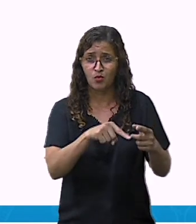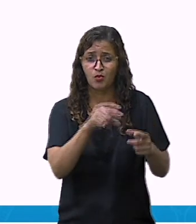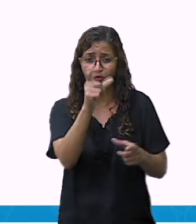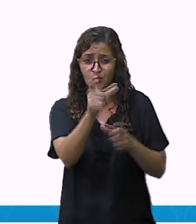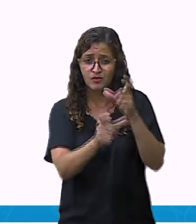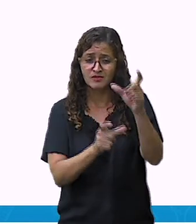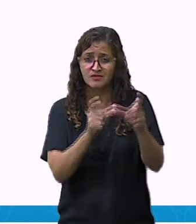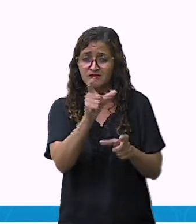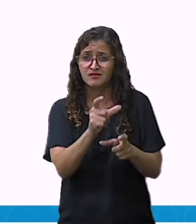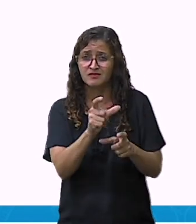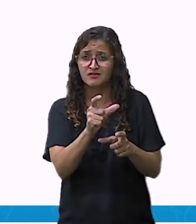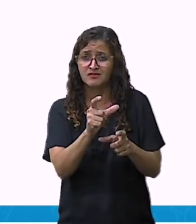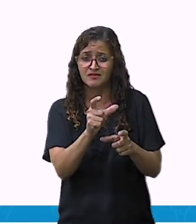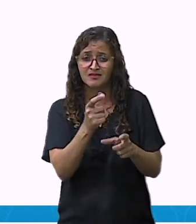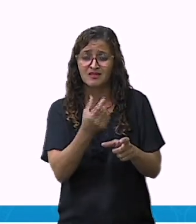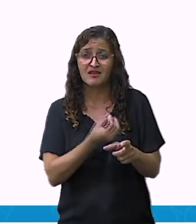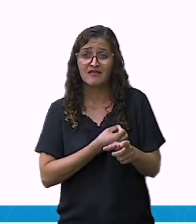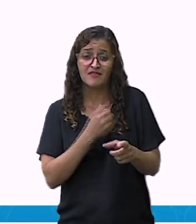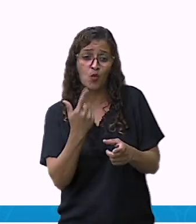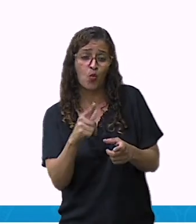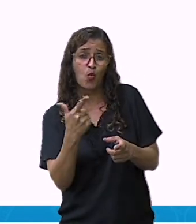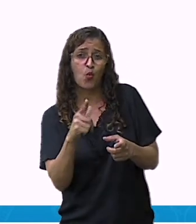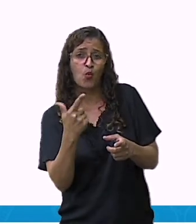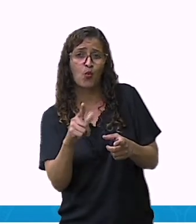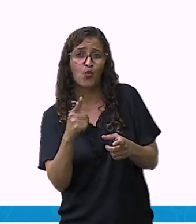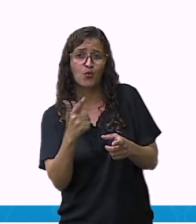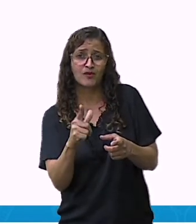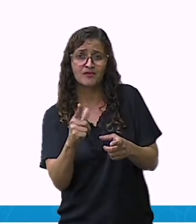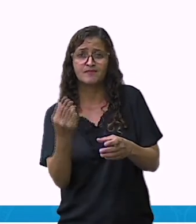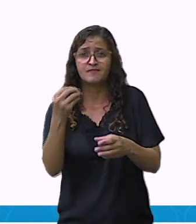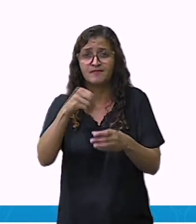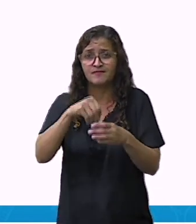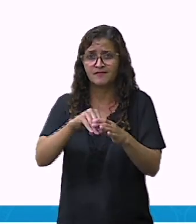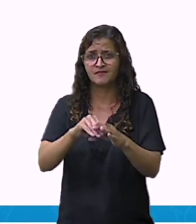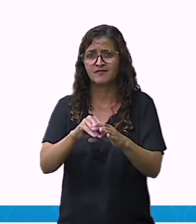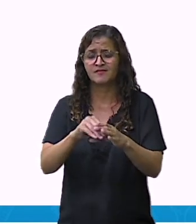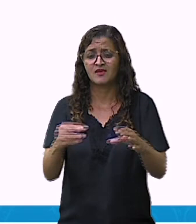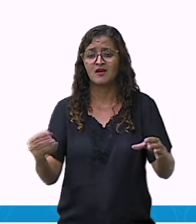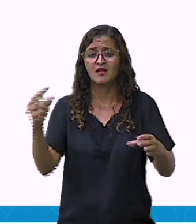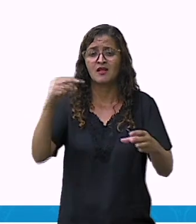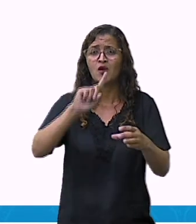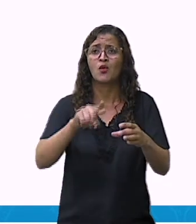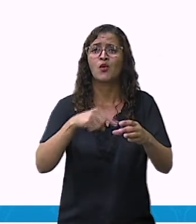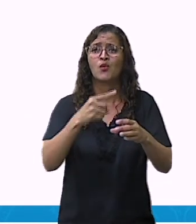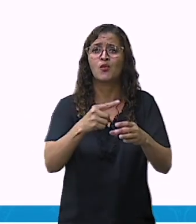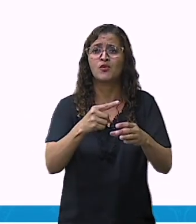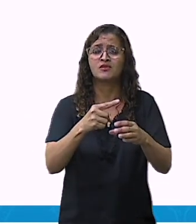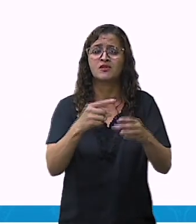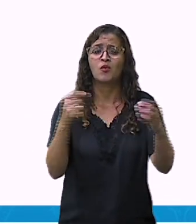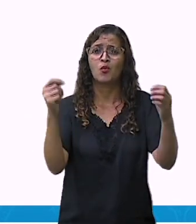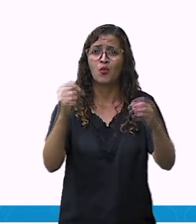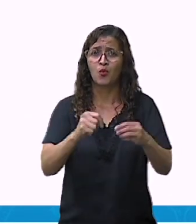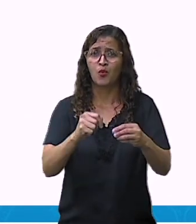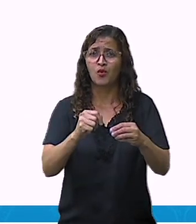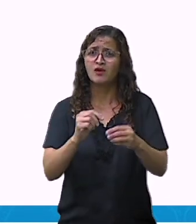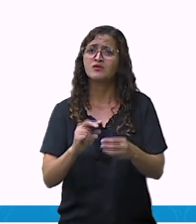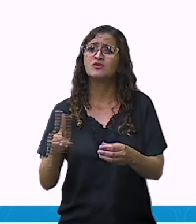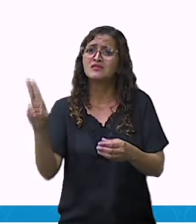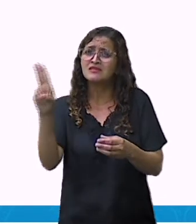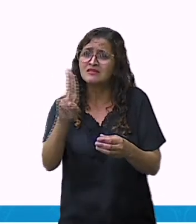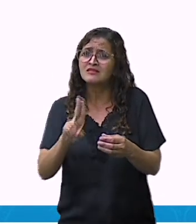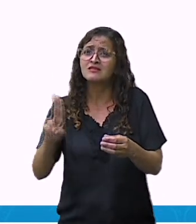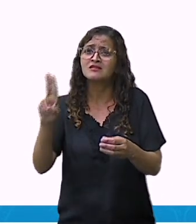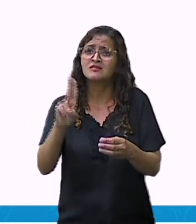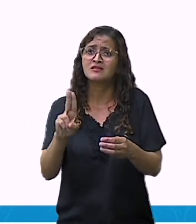devolvida ao ambiente, podendo novamente ser utilizado por outros